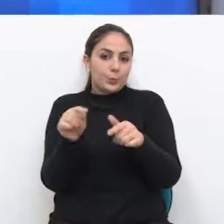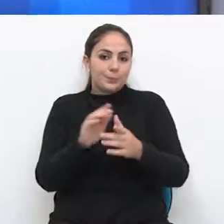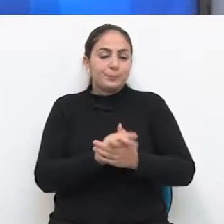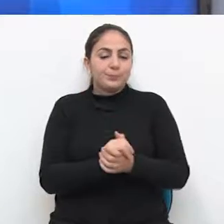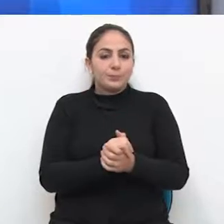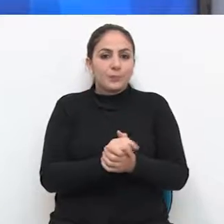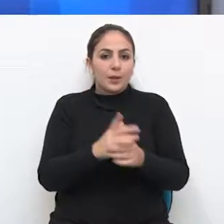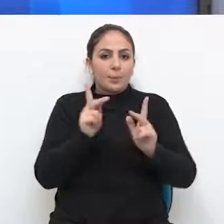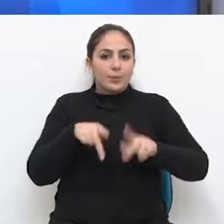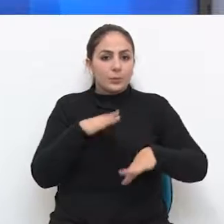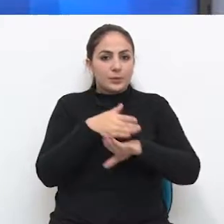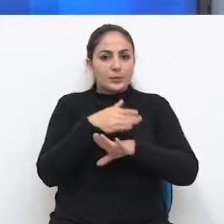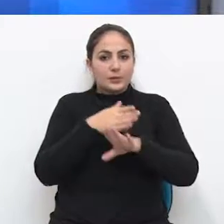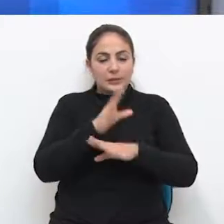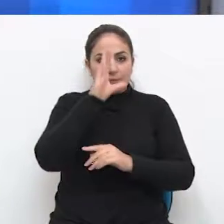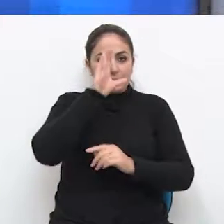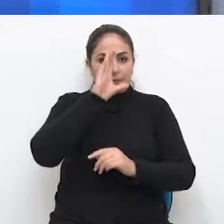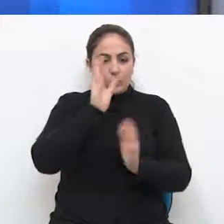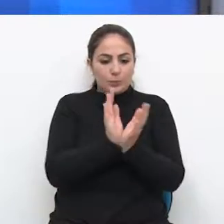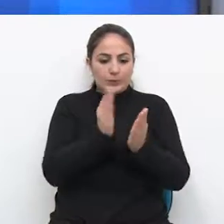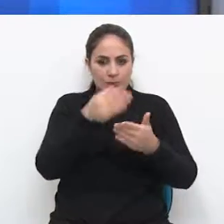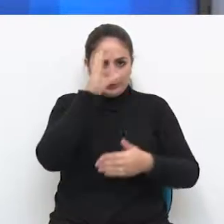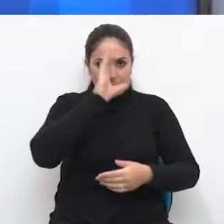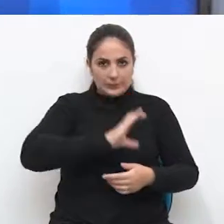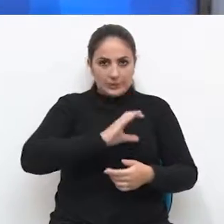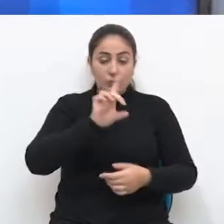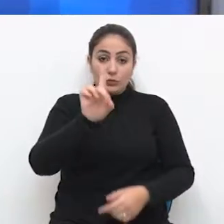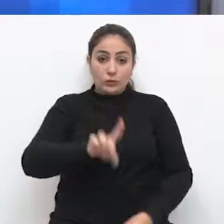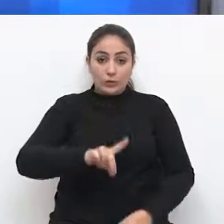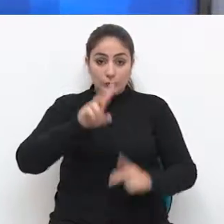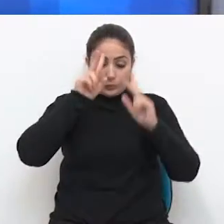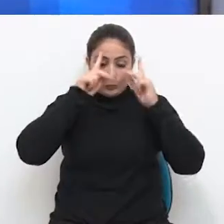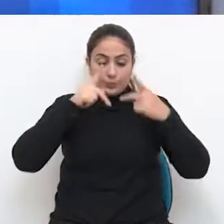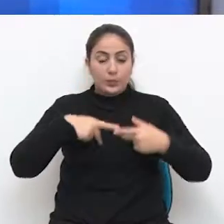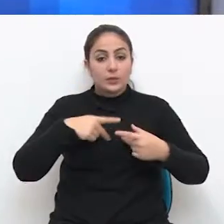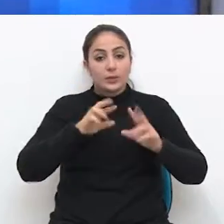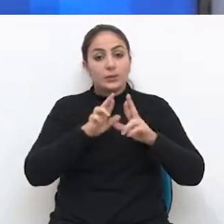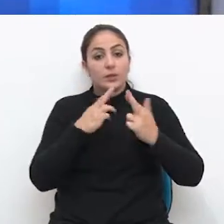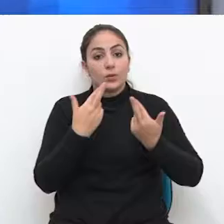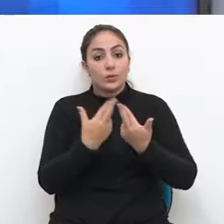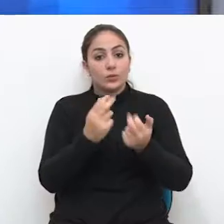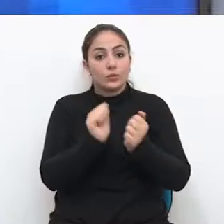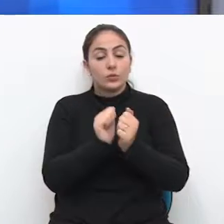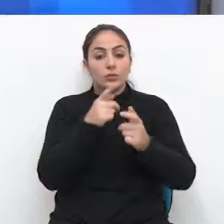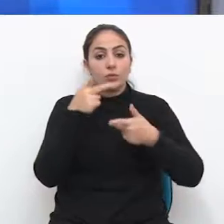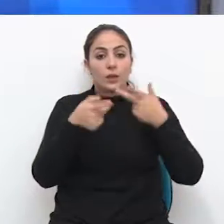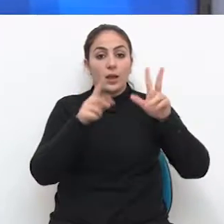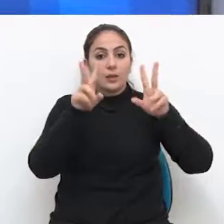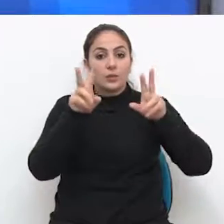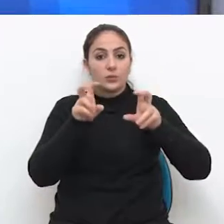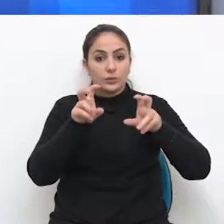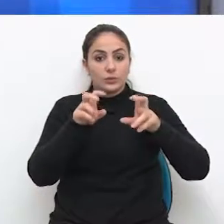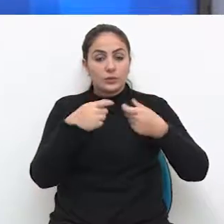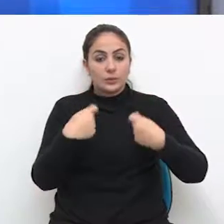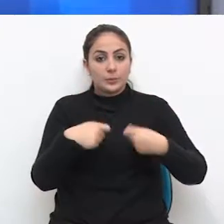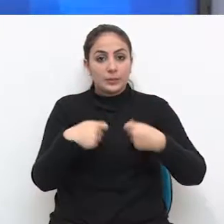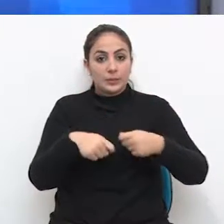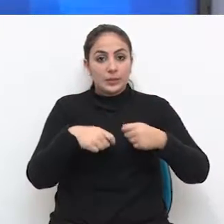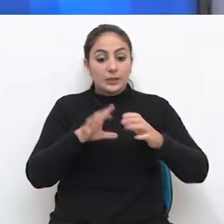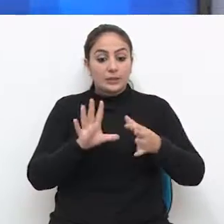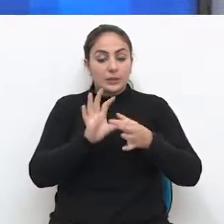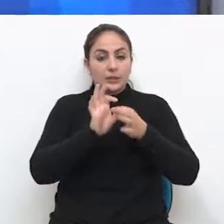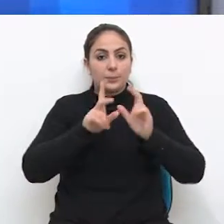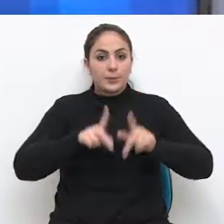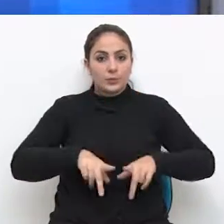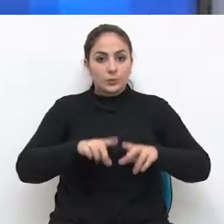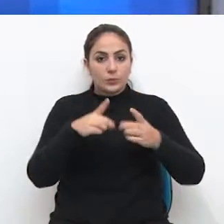públicos. Integrantes da Comissão de Cidadania, Cultura e Direitos Humanos se reuniram para tratar de demandas ligadas à